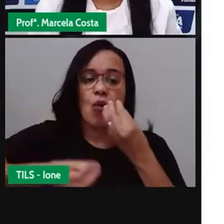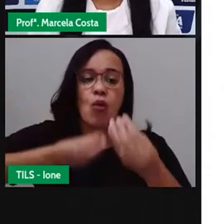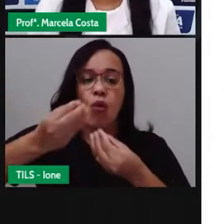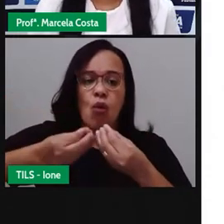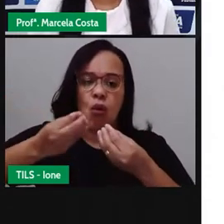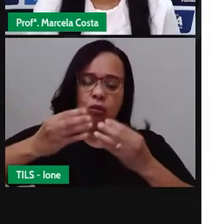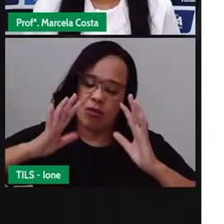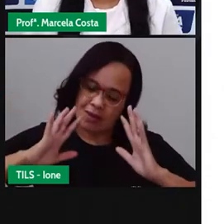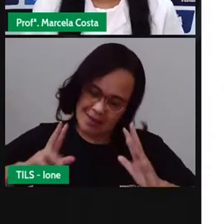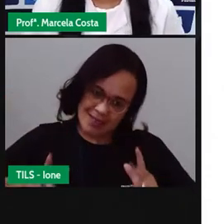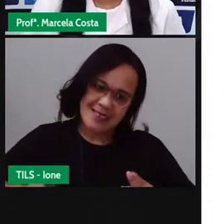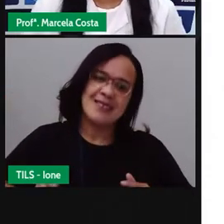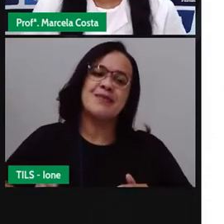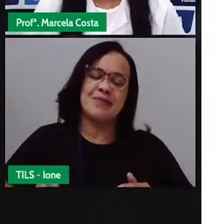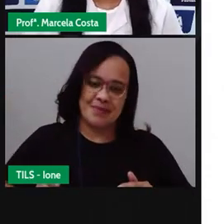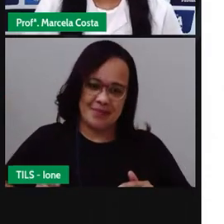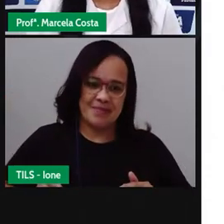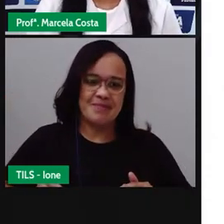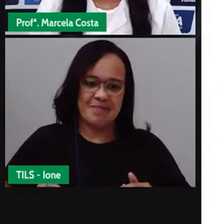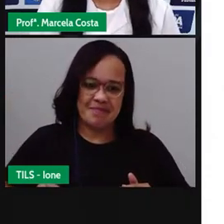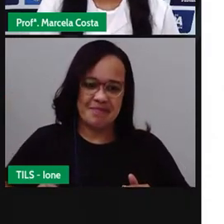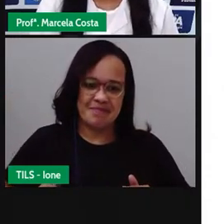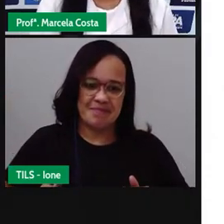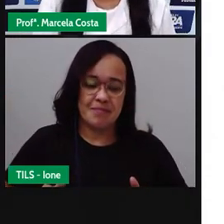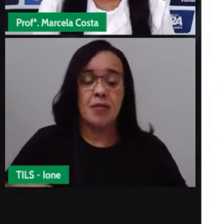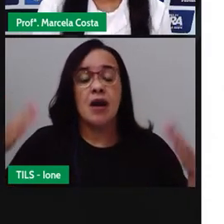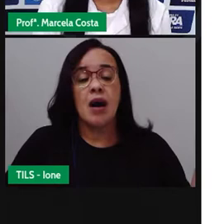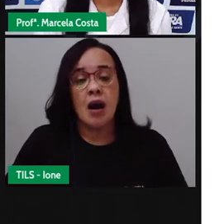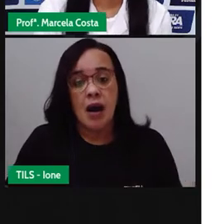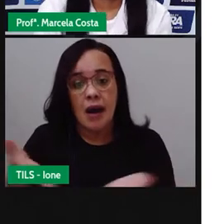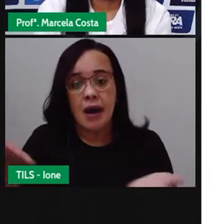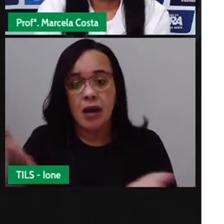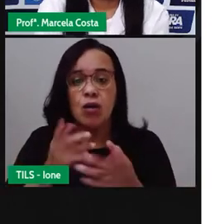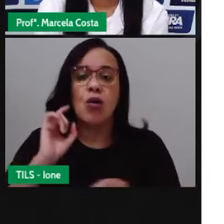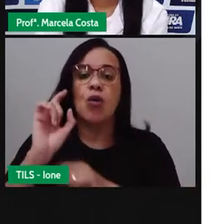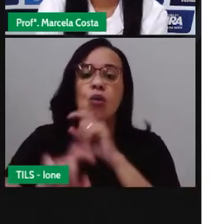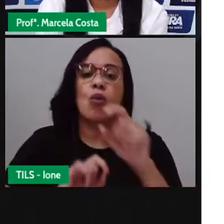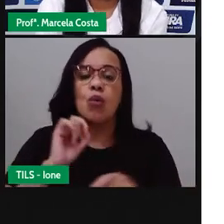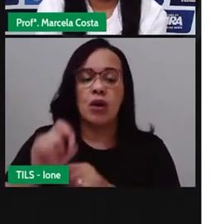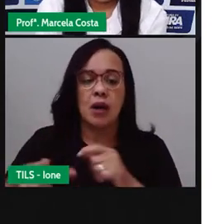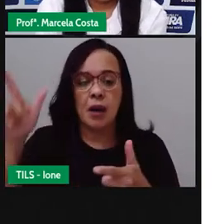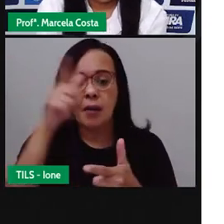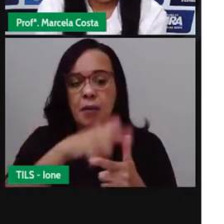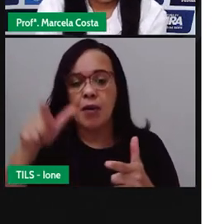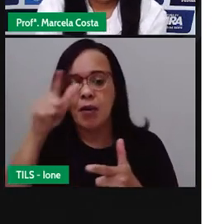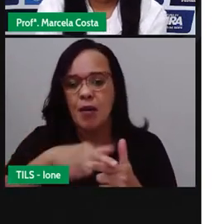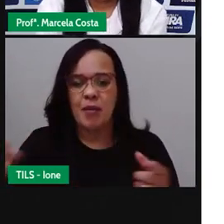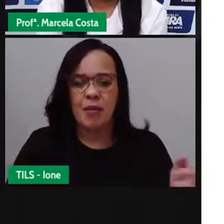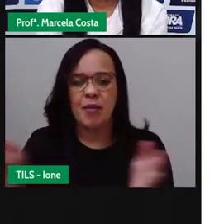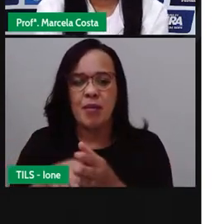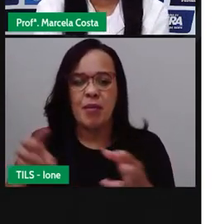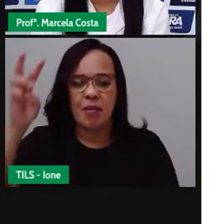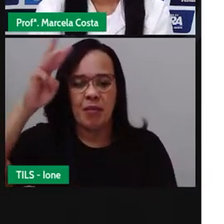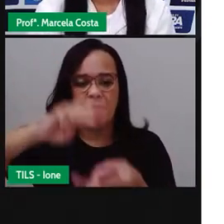Agora, crianças, a gente vai resolver alguns problemas mafimáticos,